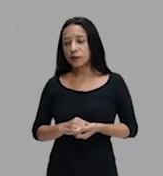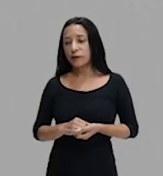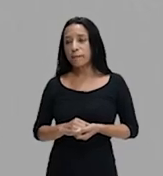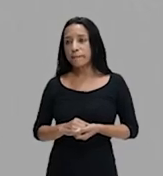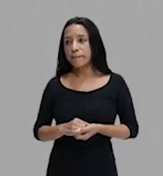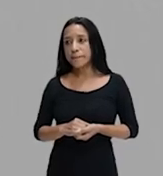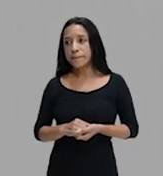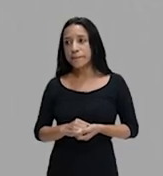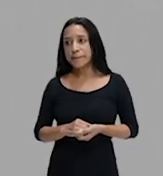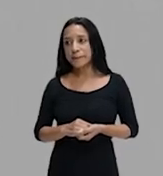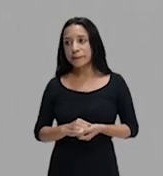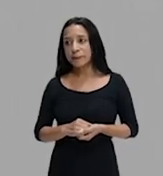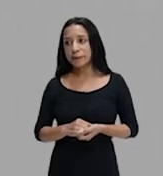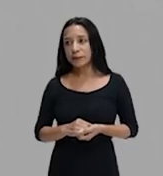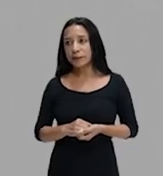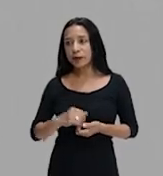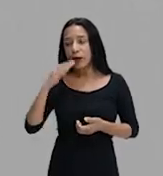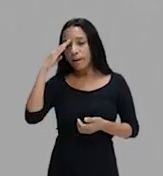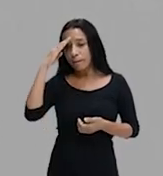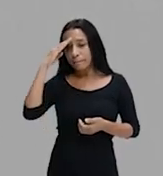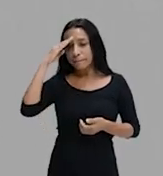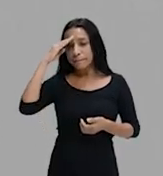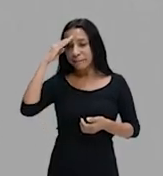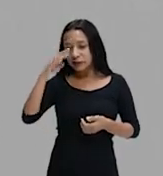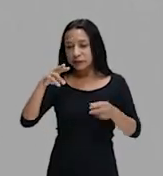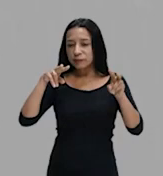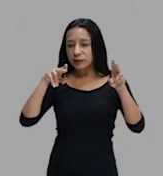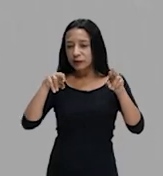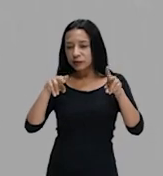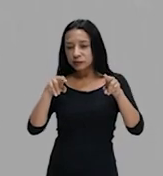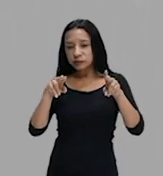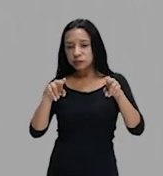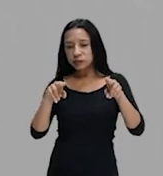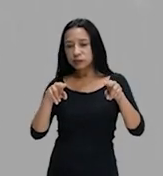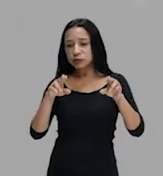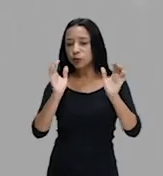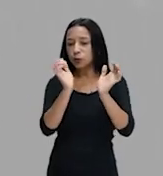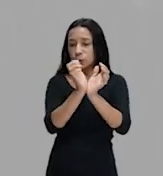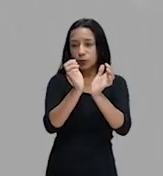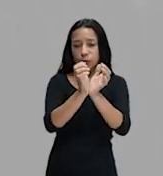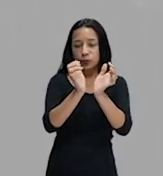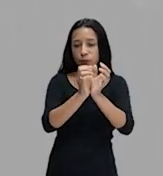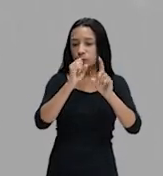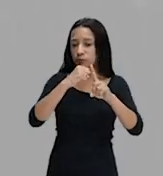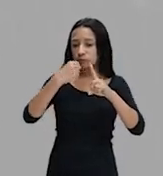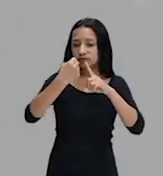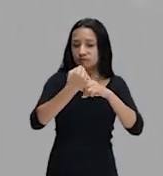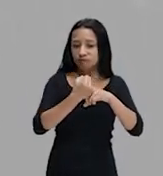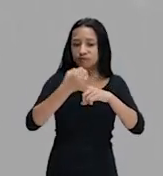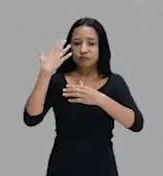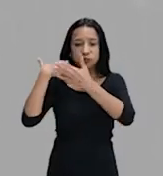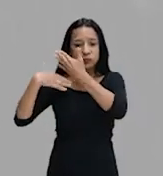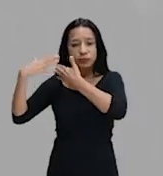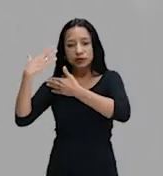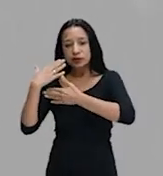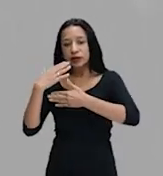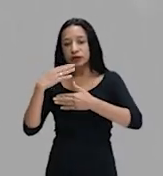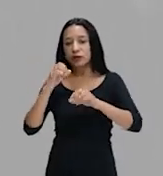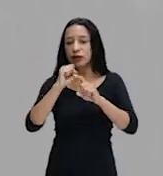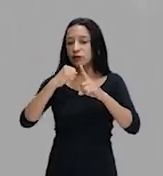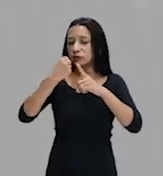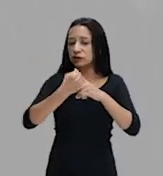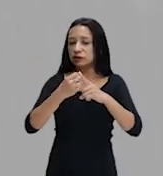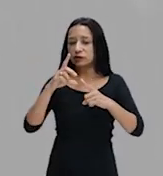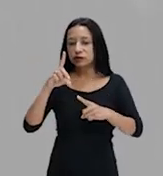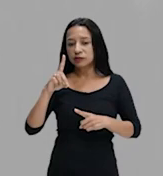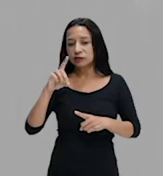irmandades na época, é chamada Sociedade dos Desvalidos, em Salvador. Além disso, nós tivemos também, no